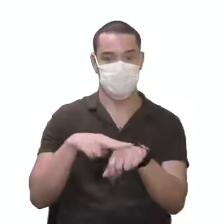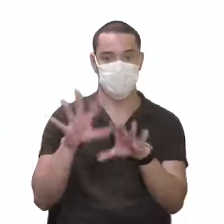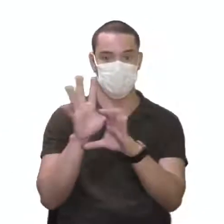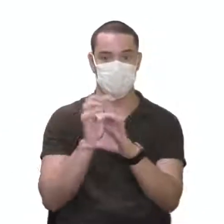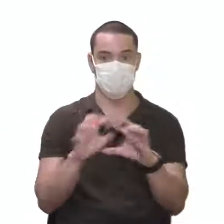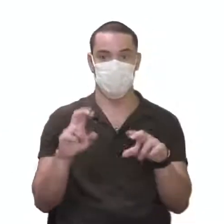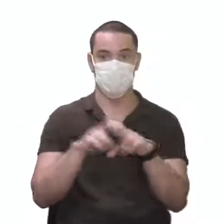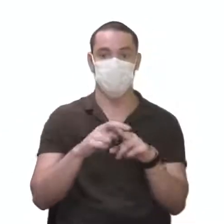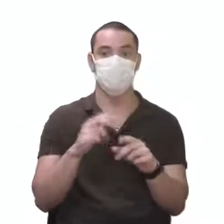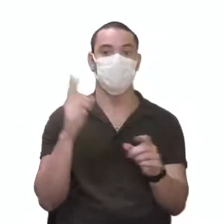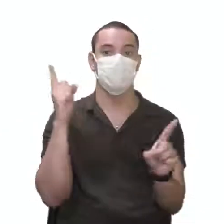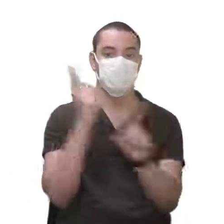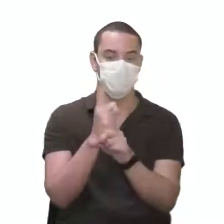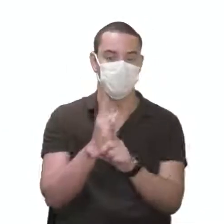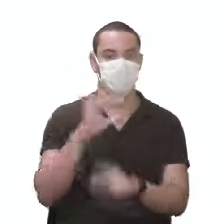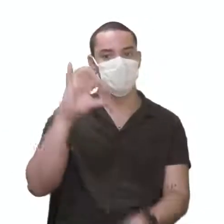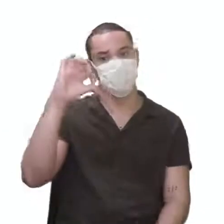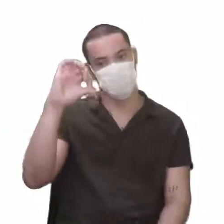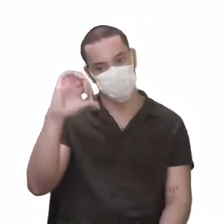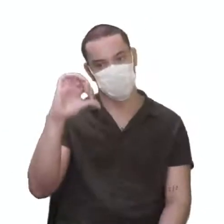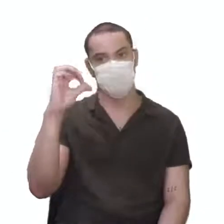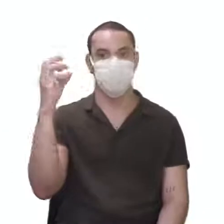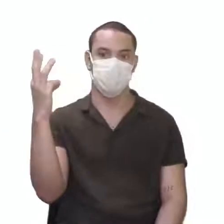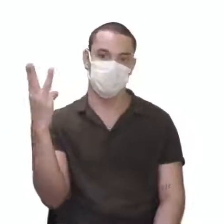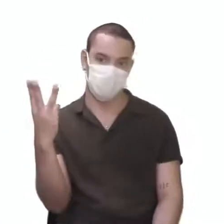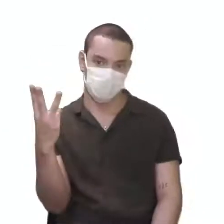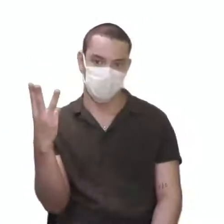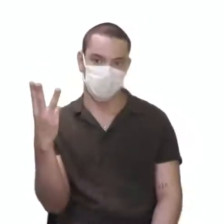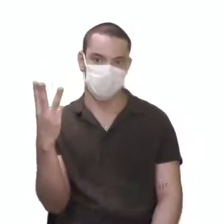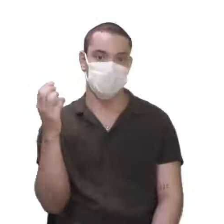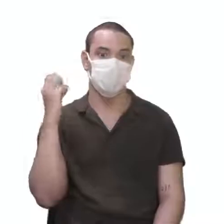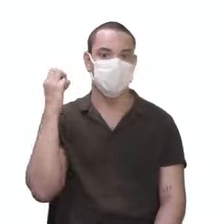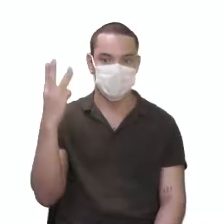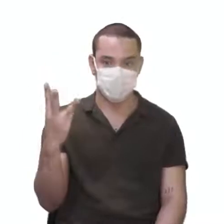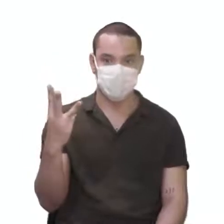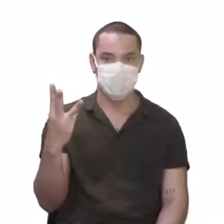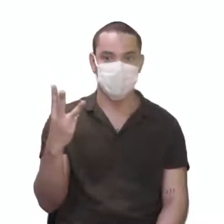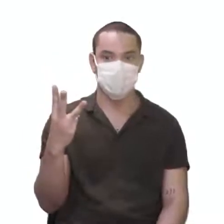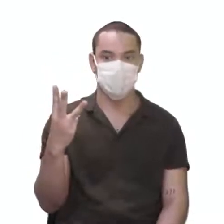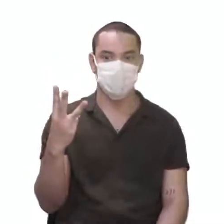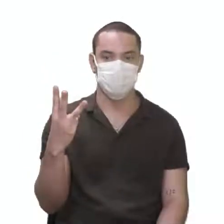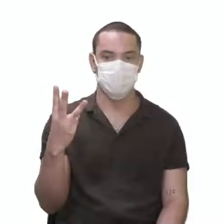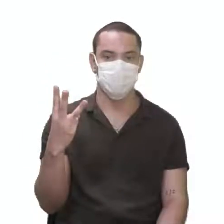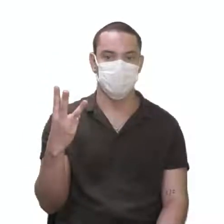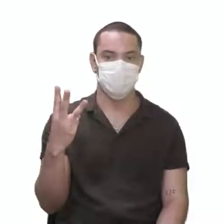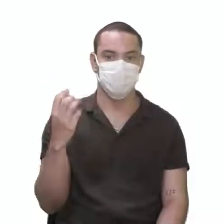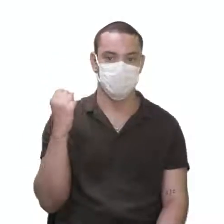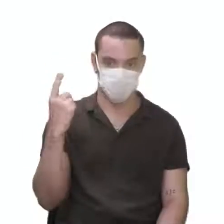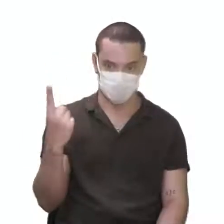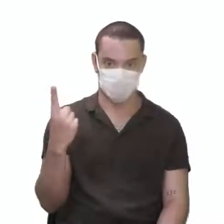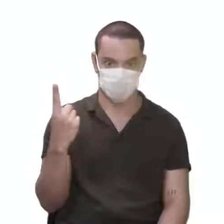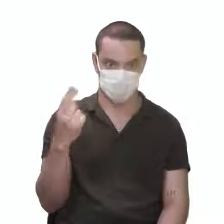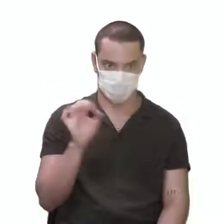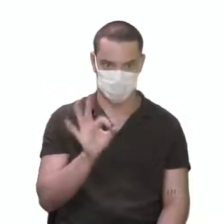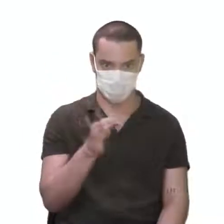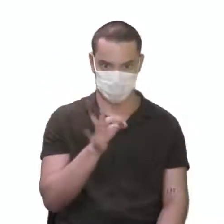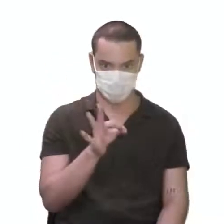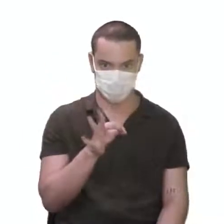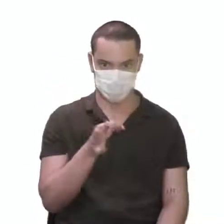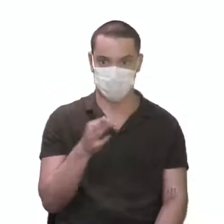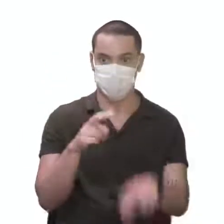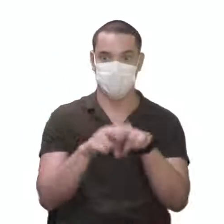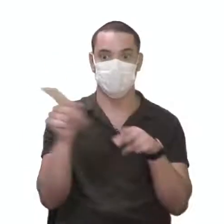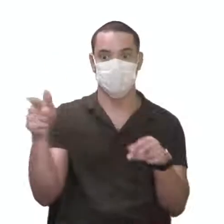encontrou uma proporção de nove, três, três, tô no cima do Vito ou tô não? Um, tá?